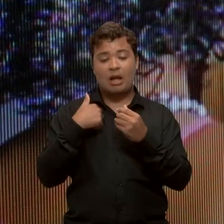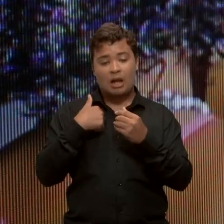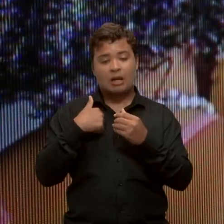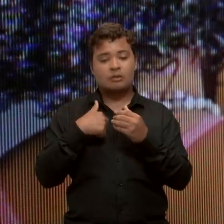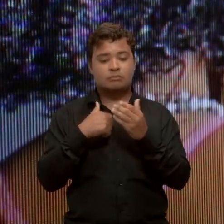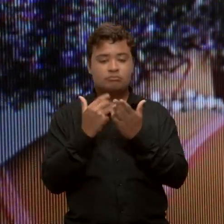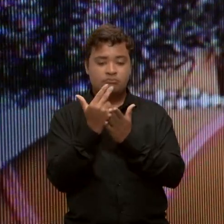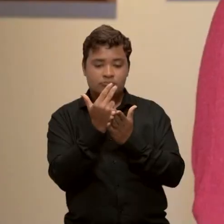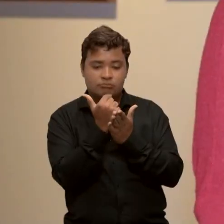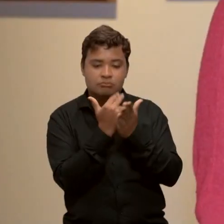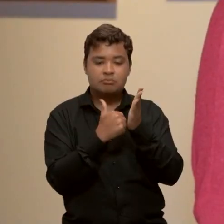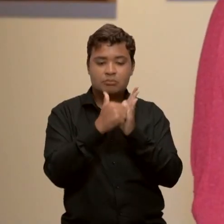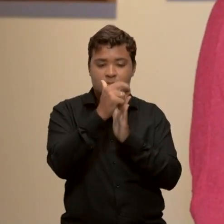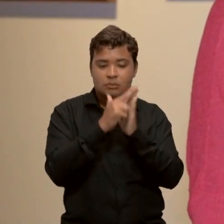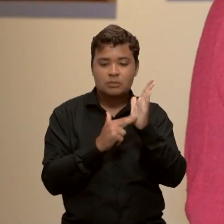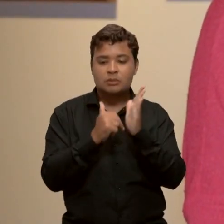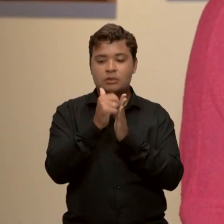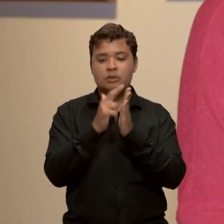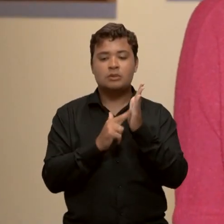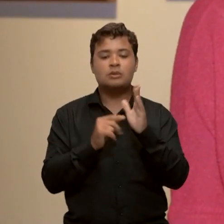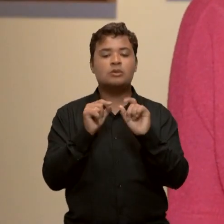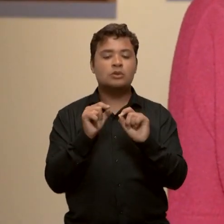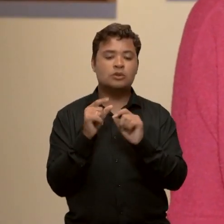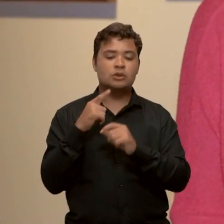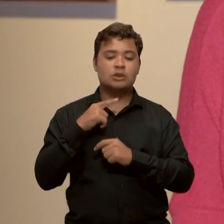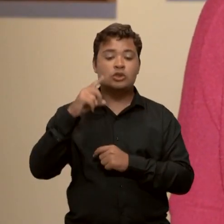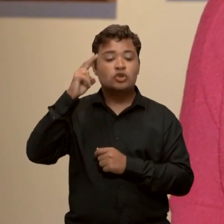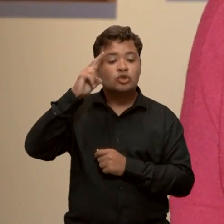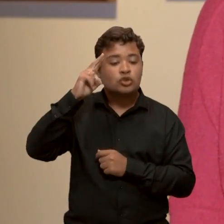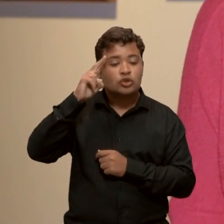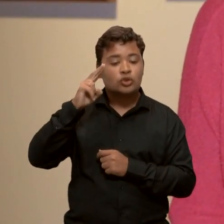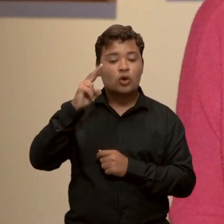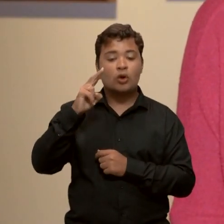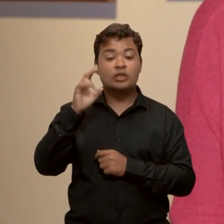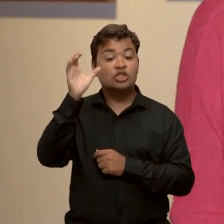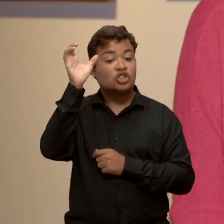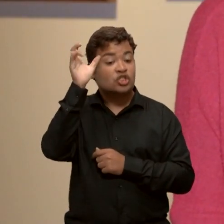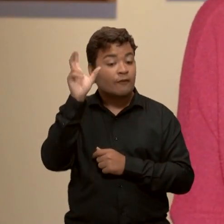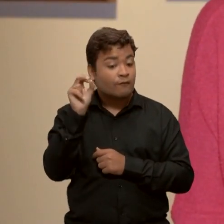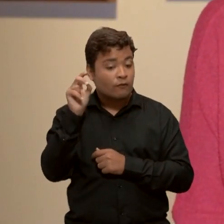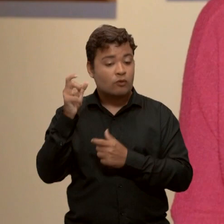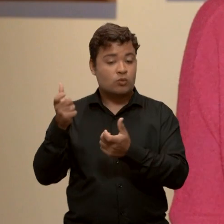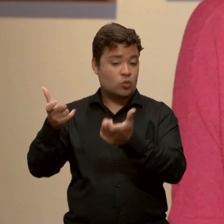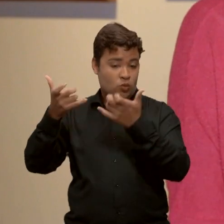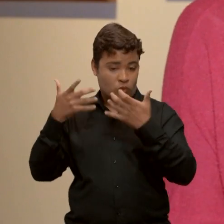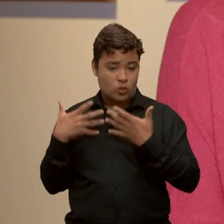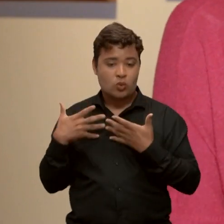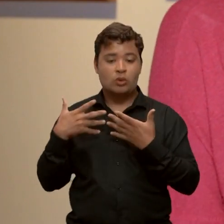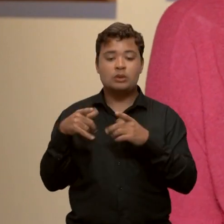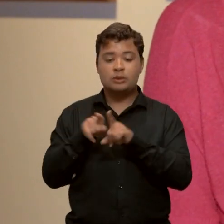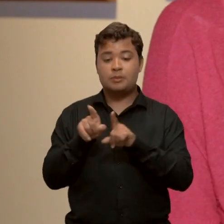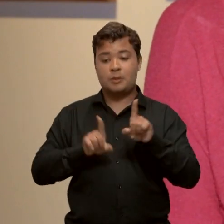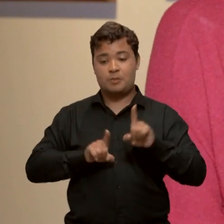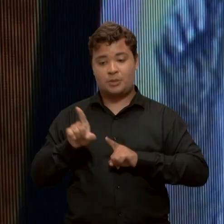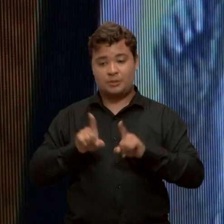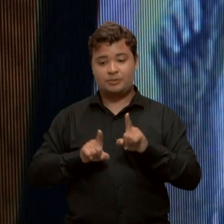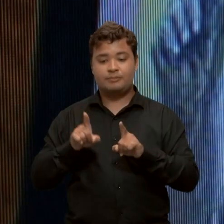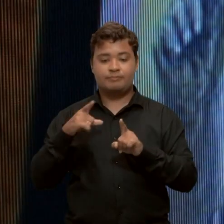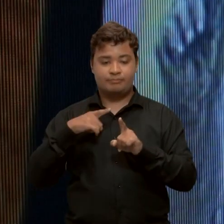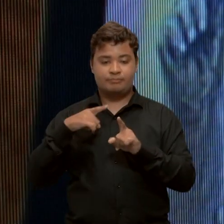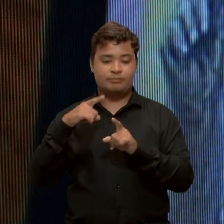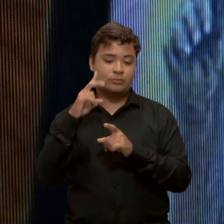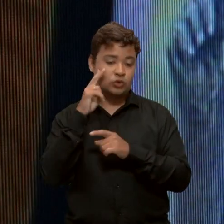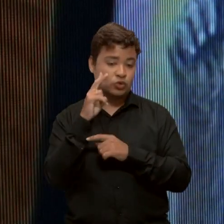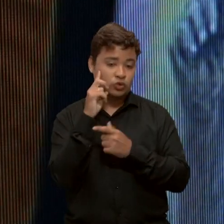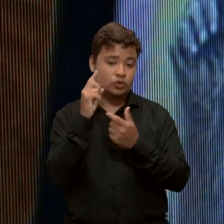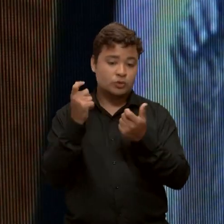fazer um retrato dela, baseada nas histórias que minha tia-avó e a prima dela contavam, que são as